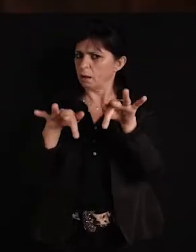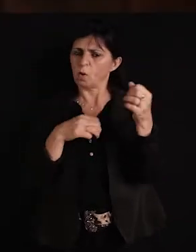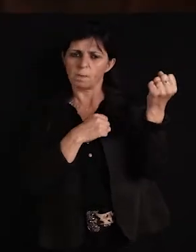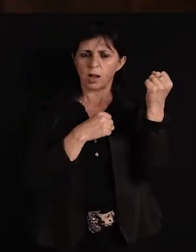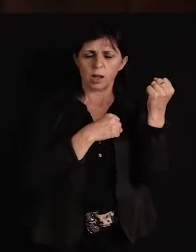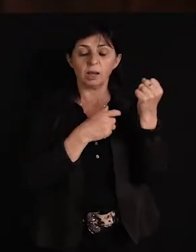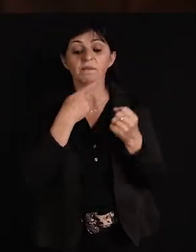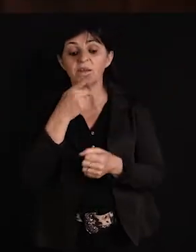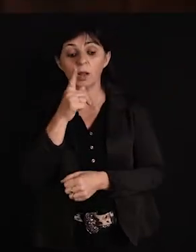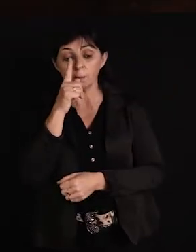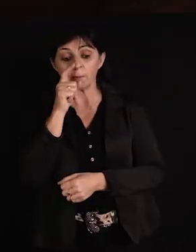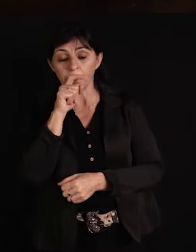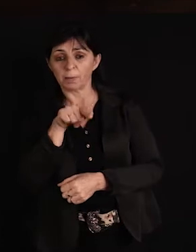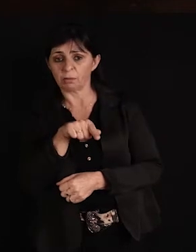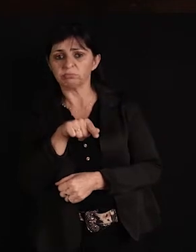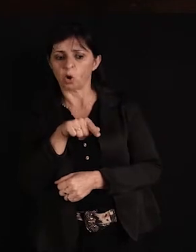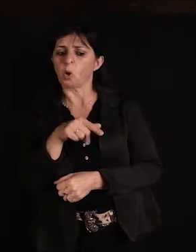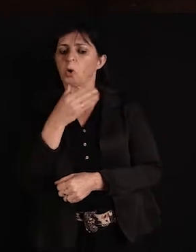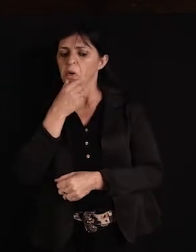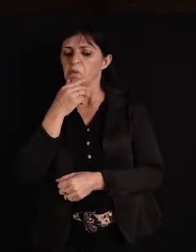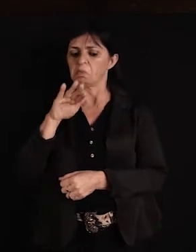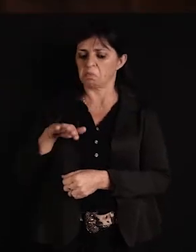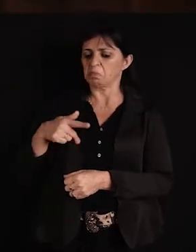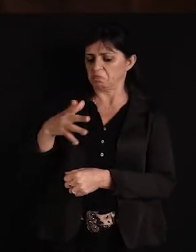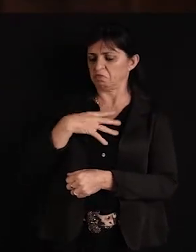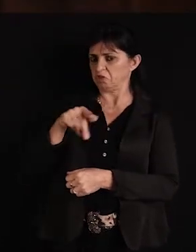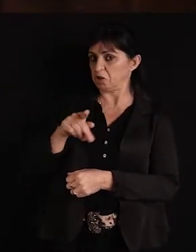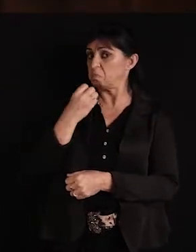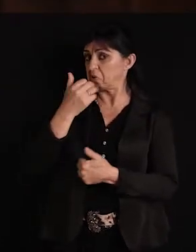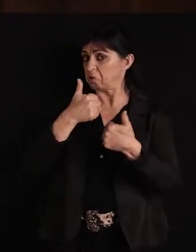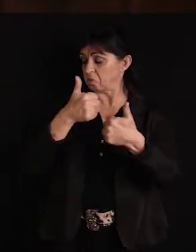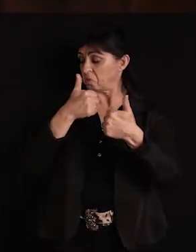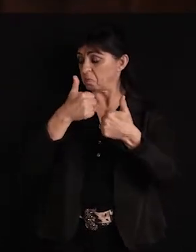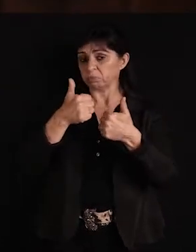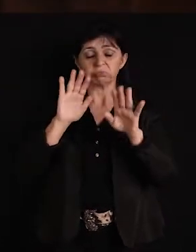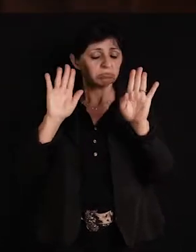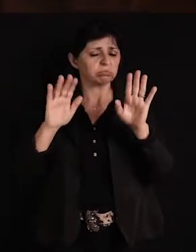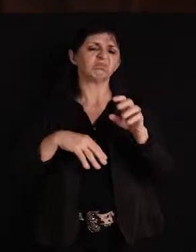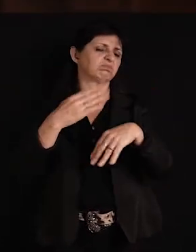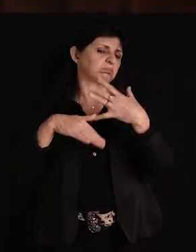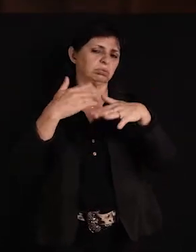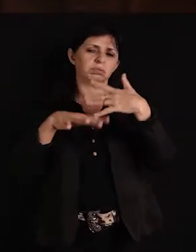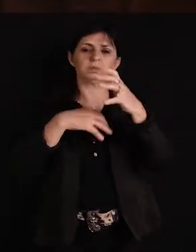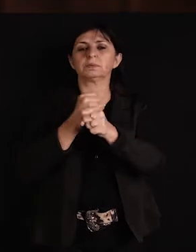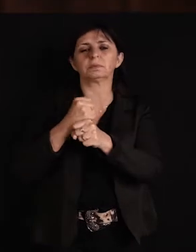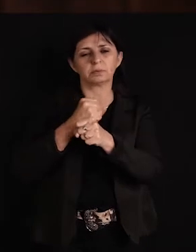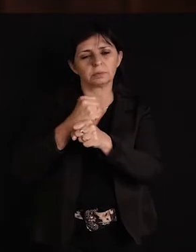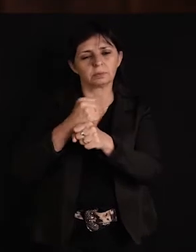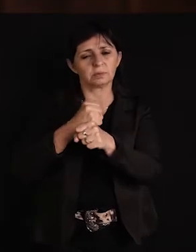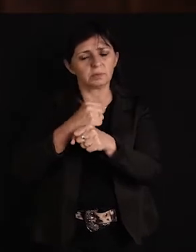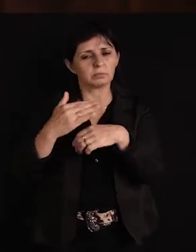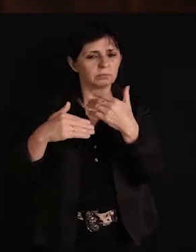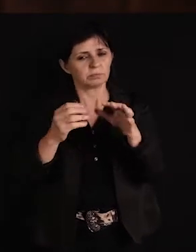disse, o gurizinho vai dar bom. Passaram-se os anos, então, a gente sempre tinha um carinho pelos monarcas, onde eles iam ali na região, a gente, quando